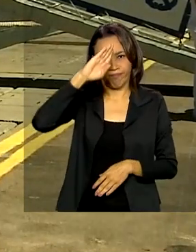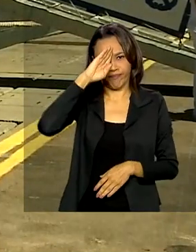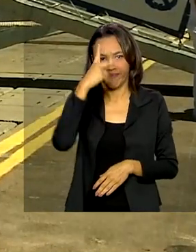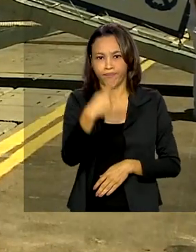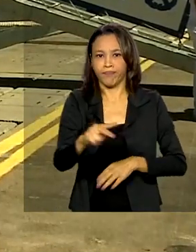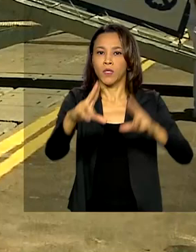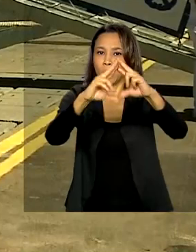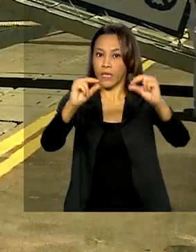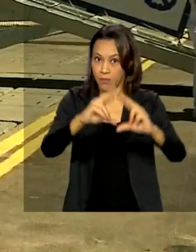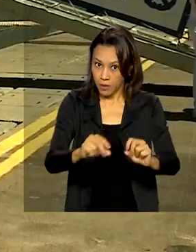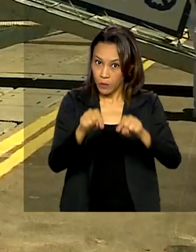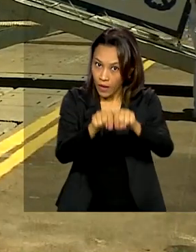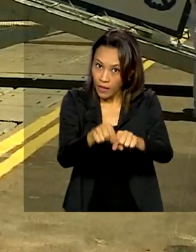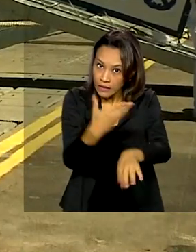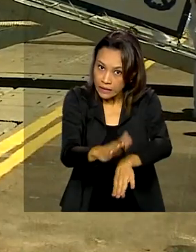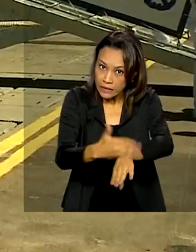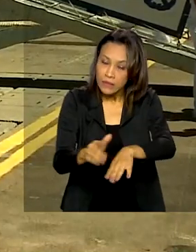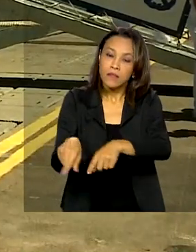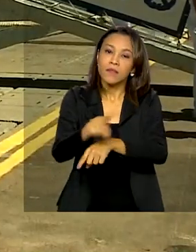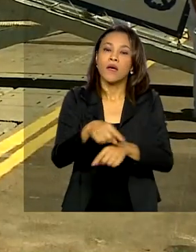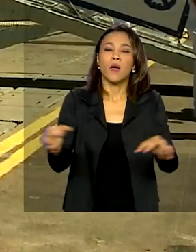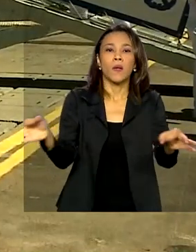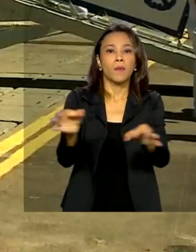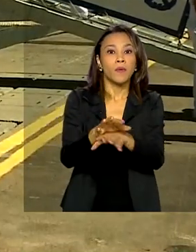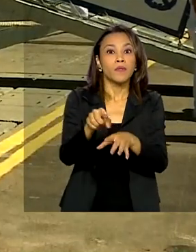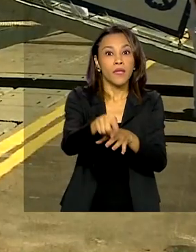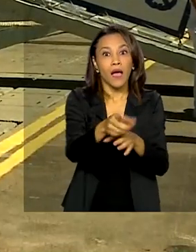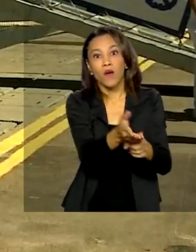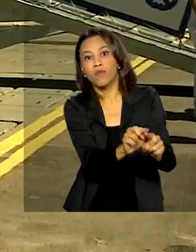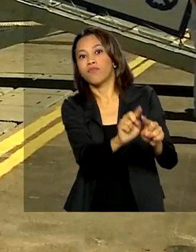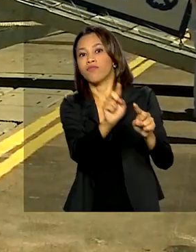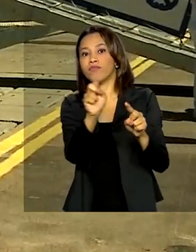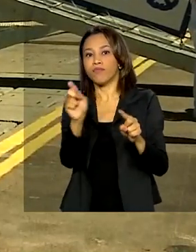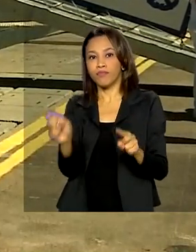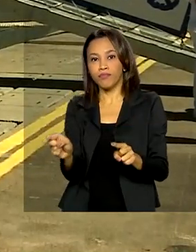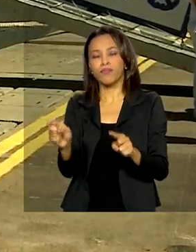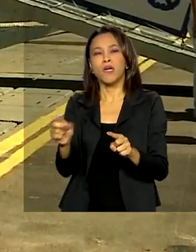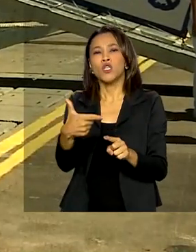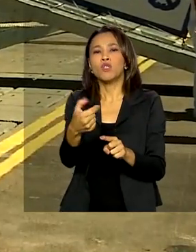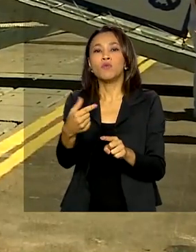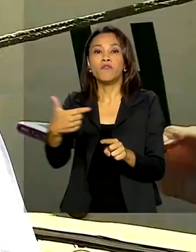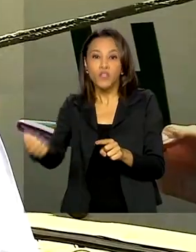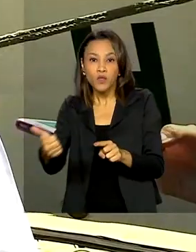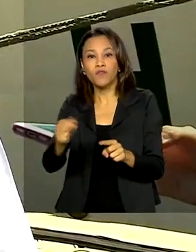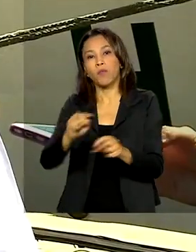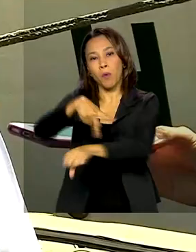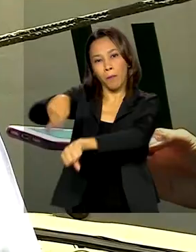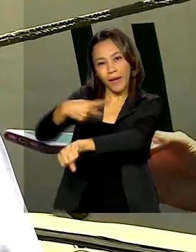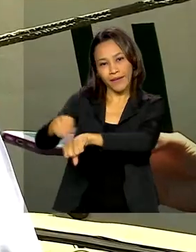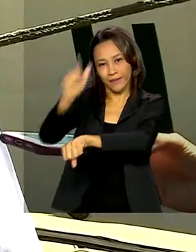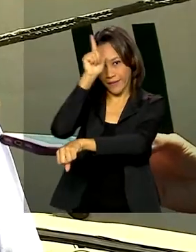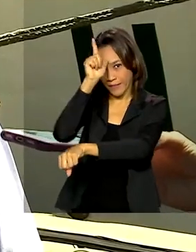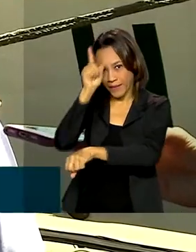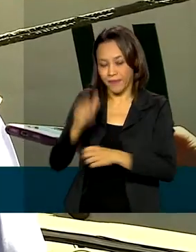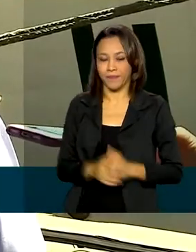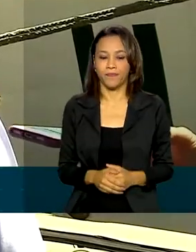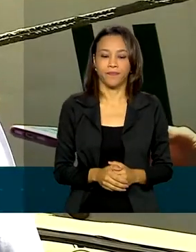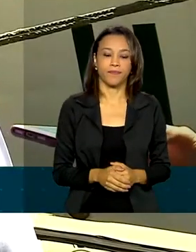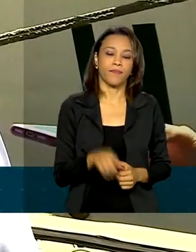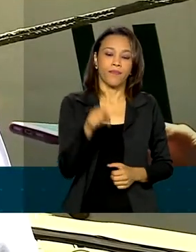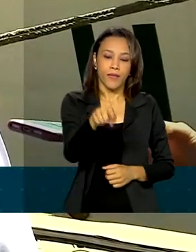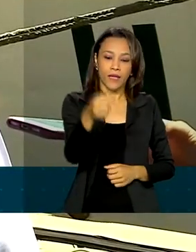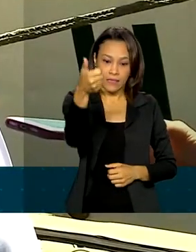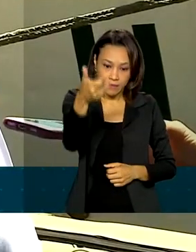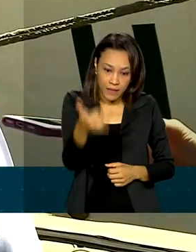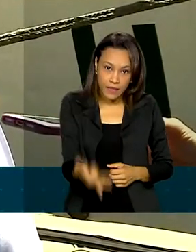liderança da Força-Tarefa Marítima, que passa para a Alemanha no início de 2021. Portanto, os nossos